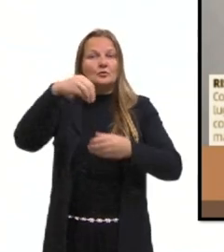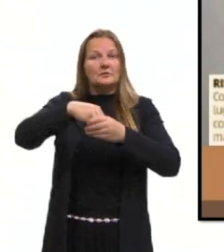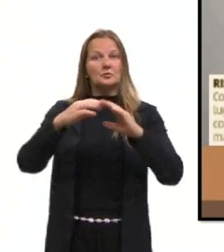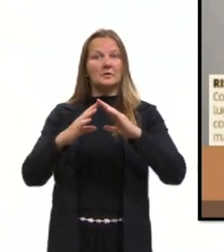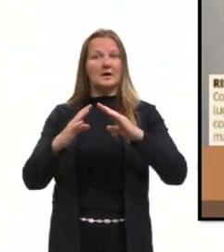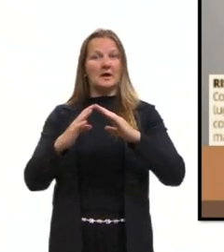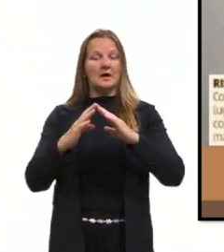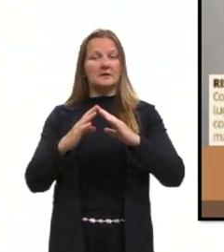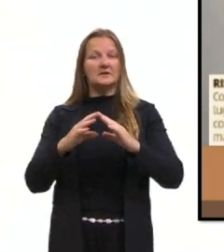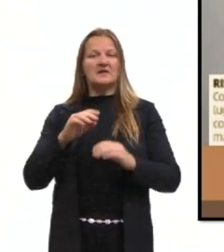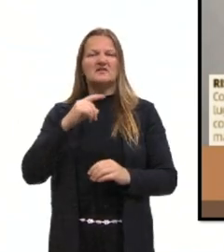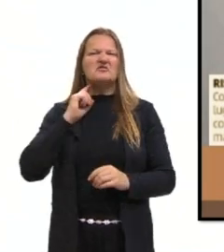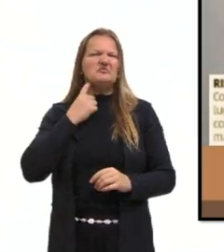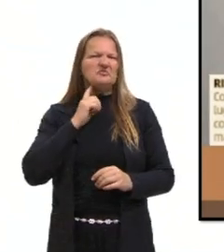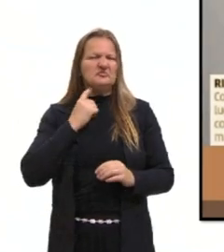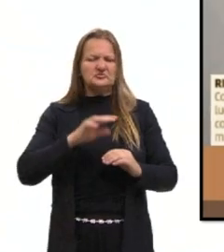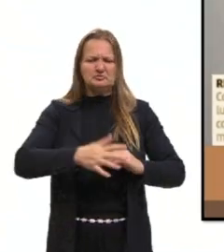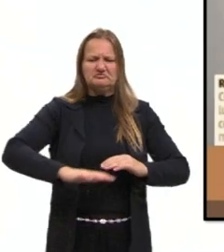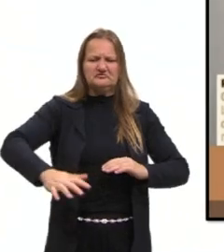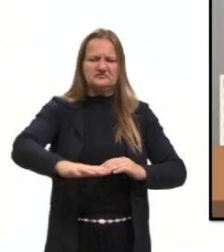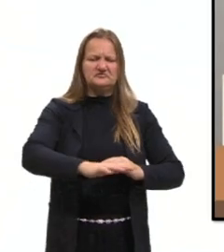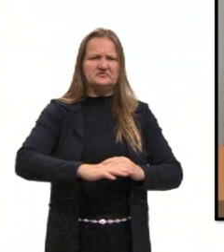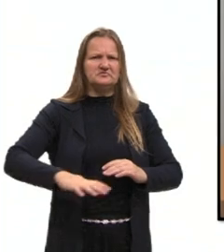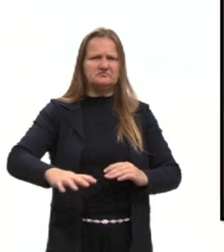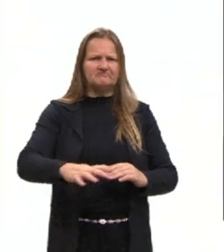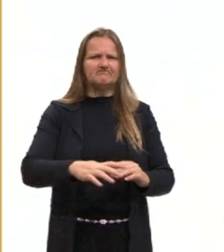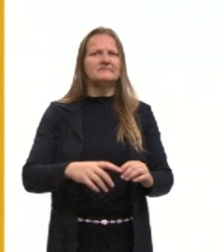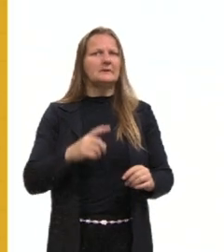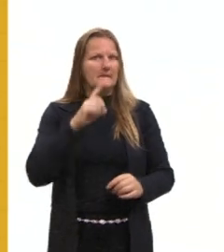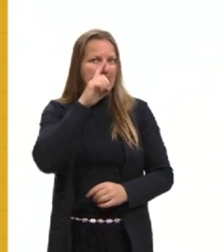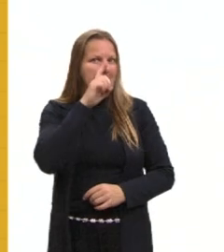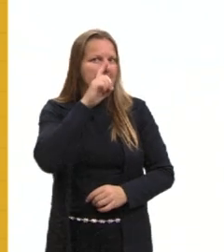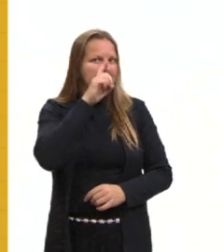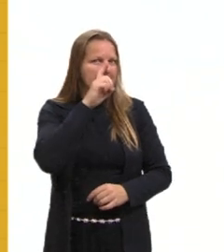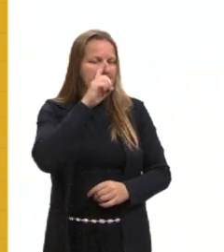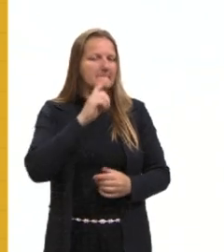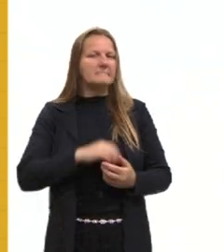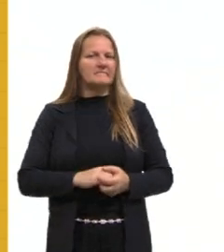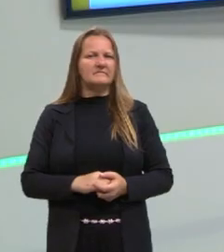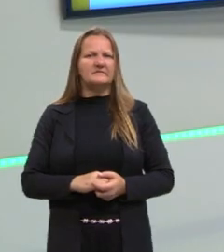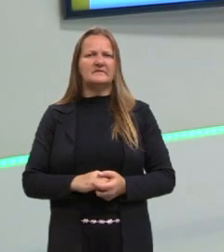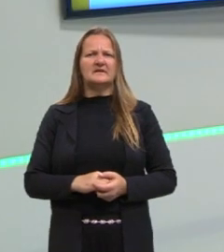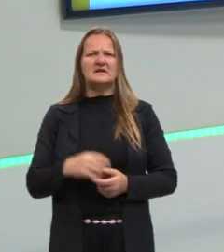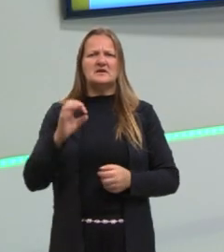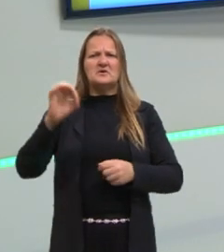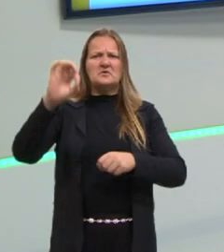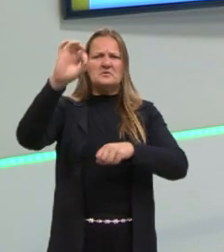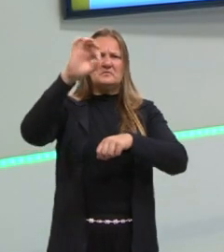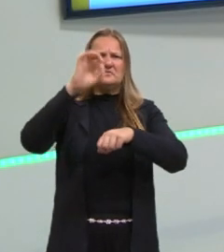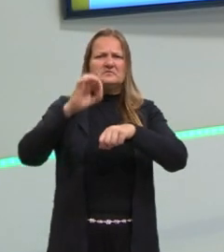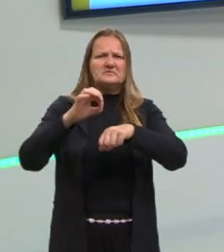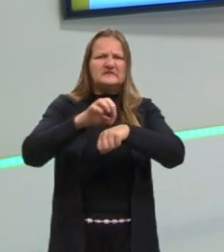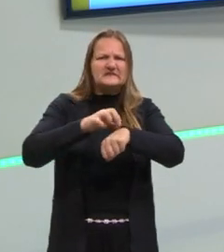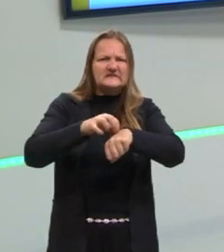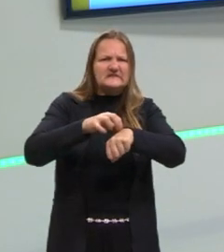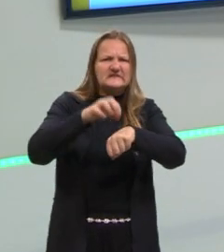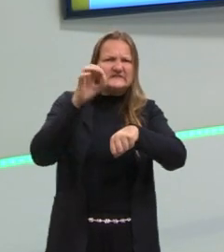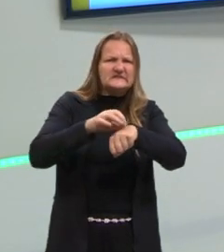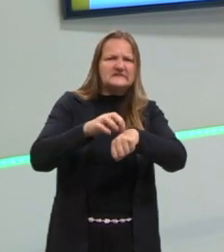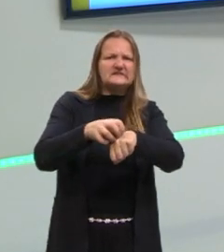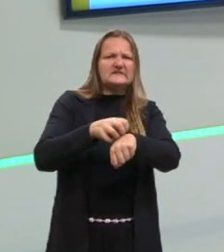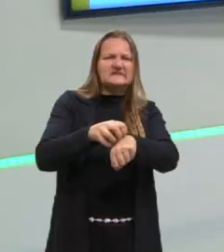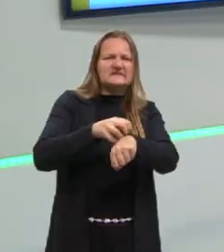Em lugares com alto número de animais, então, contaminados e mosquito palha, daí dá ruim, né. O local que tem vários